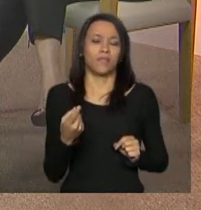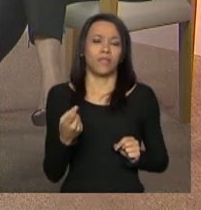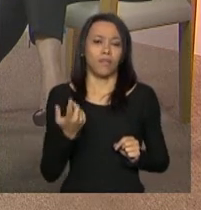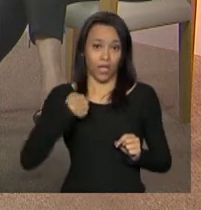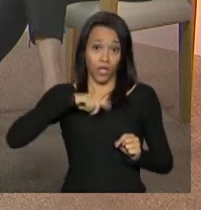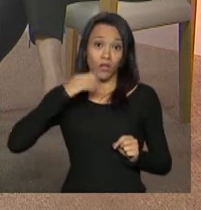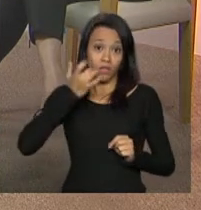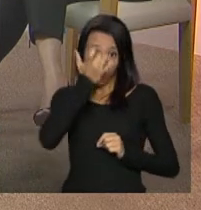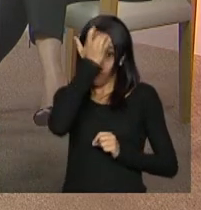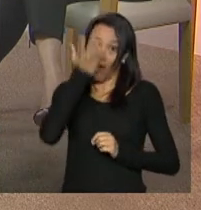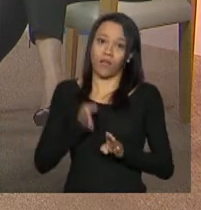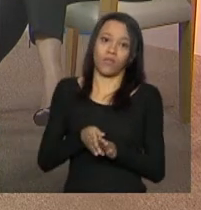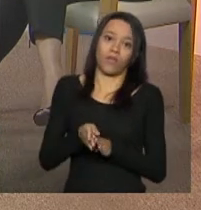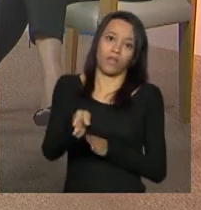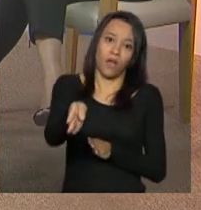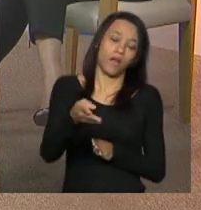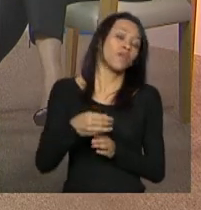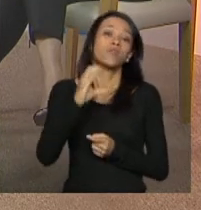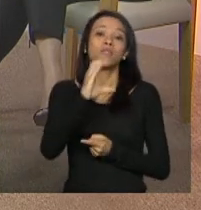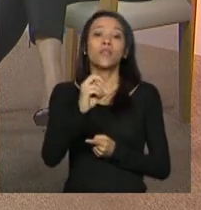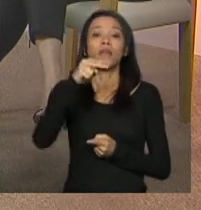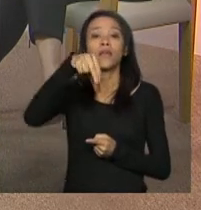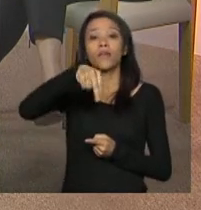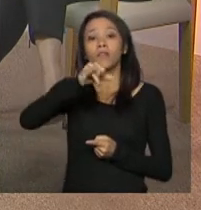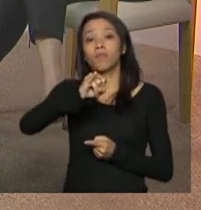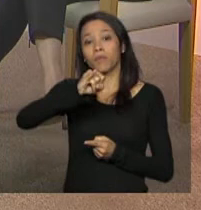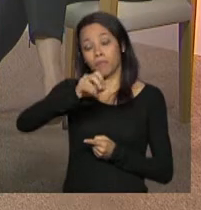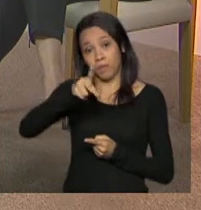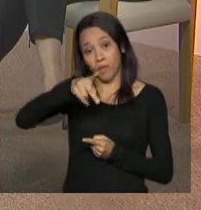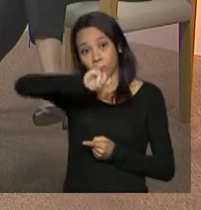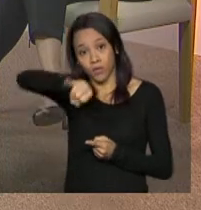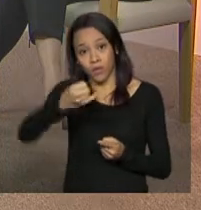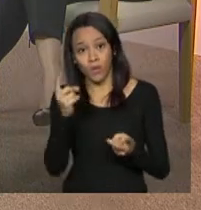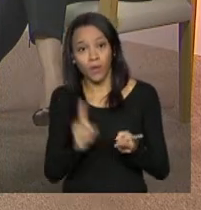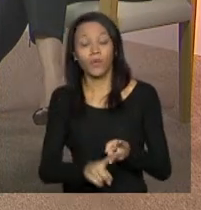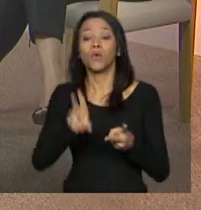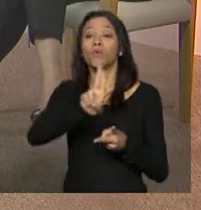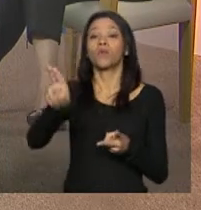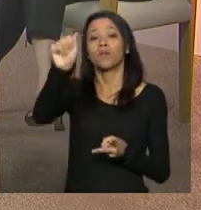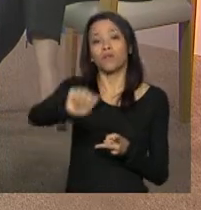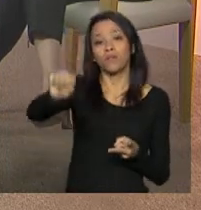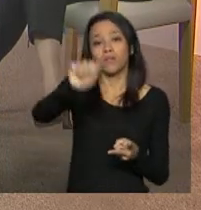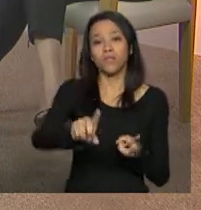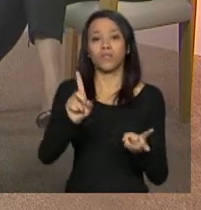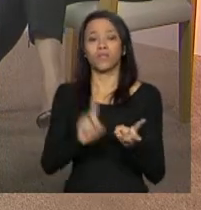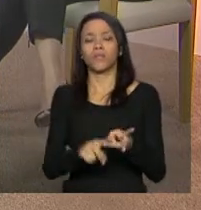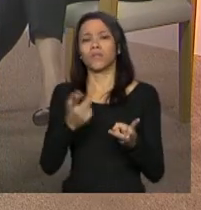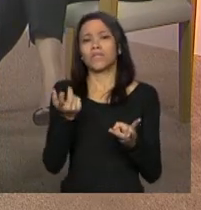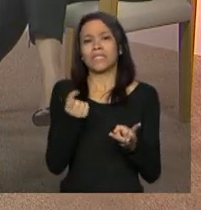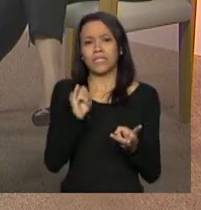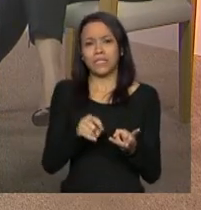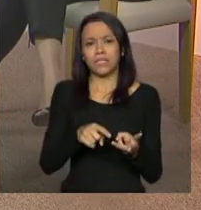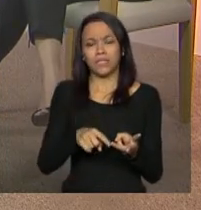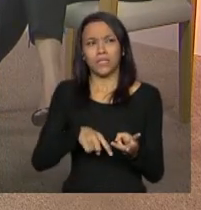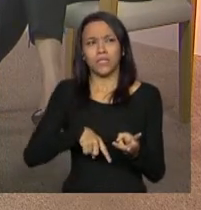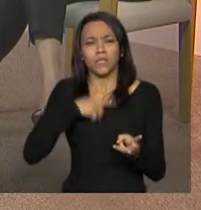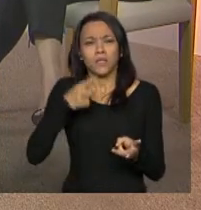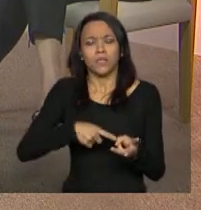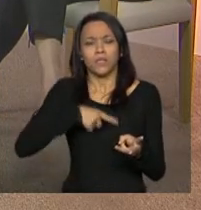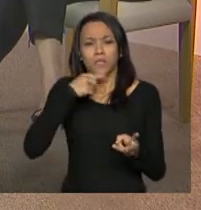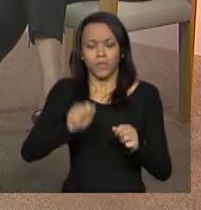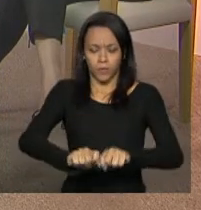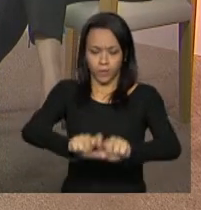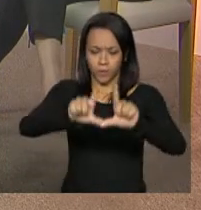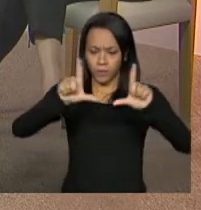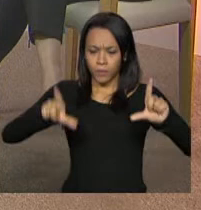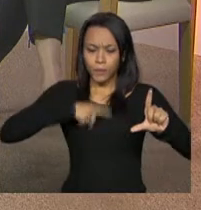orientação o CNPJ o nome da entidade o relato se for algum erro no sistema tirar uma cópia da tela um print de tela e